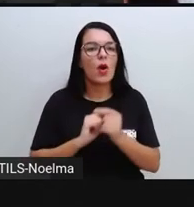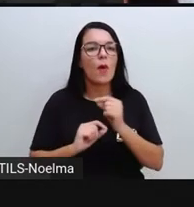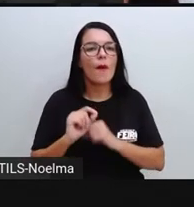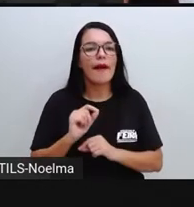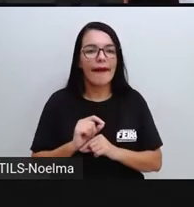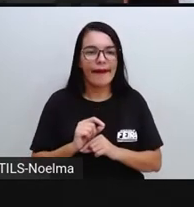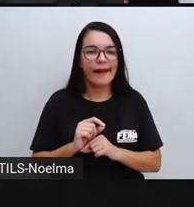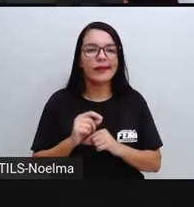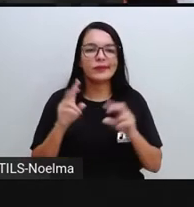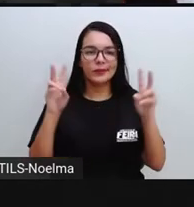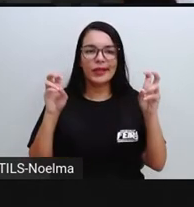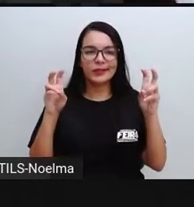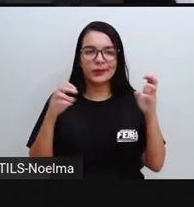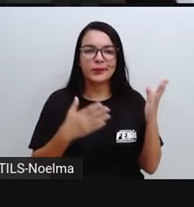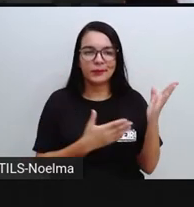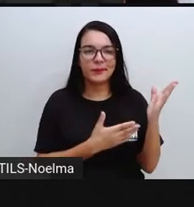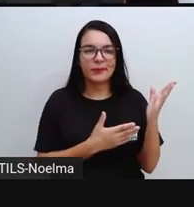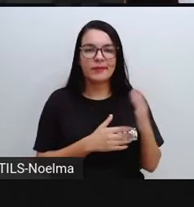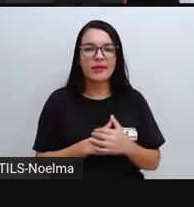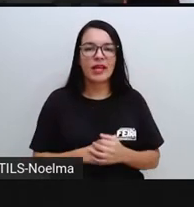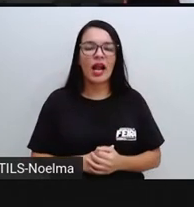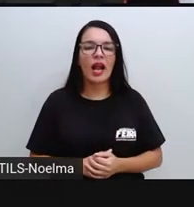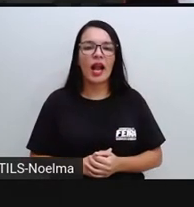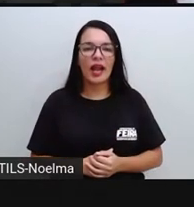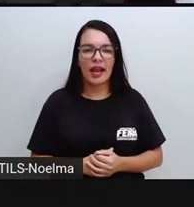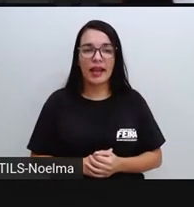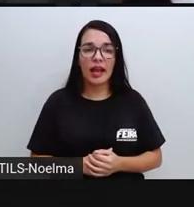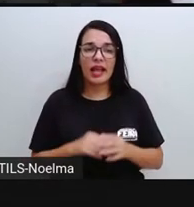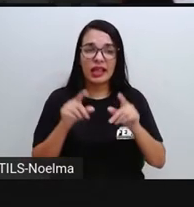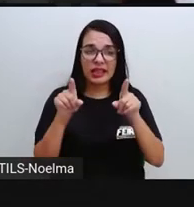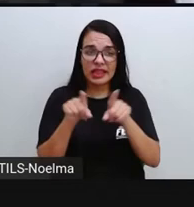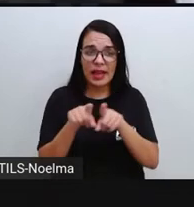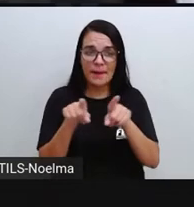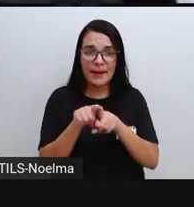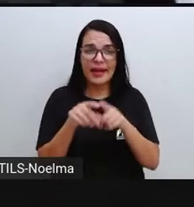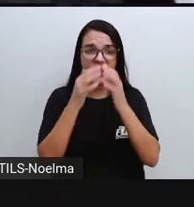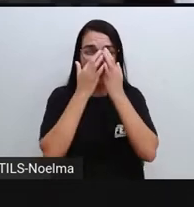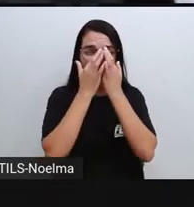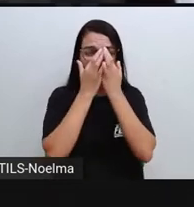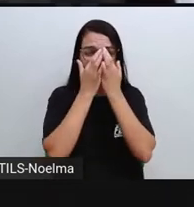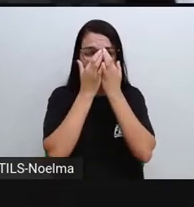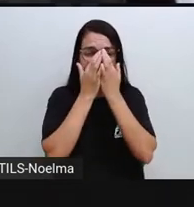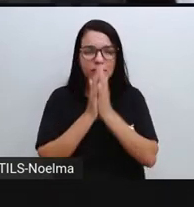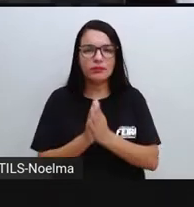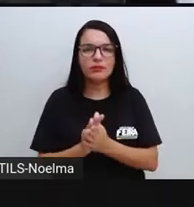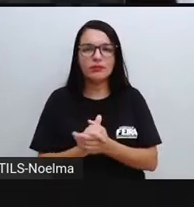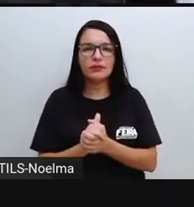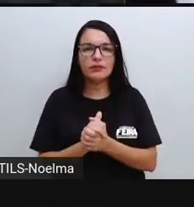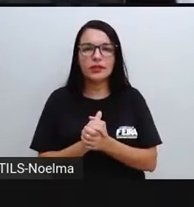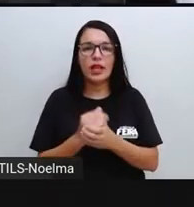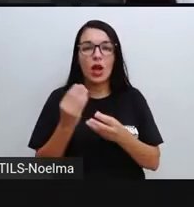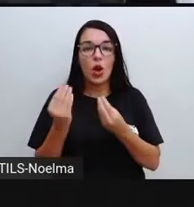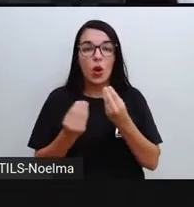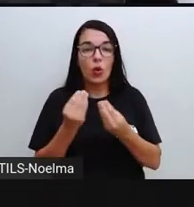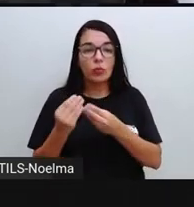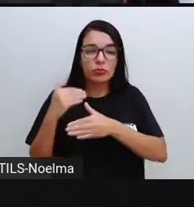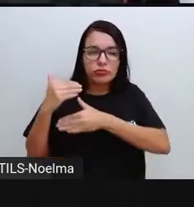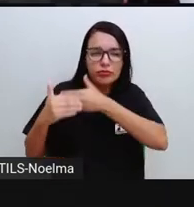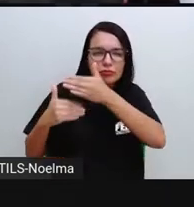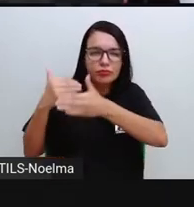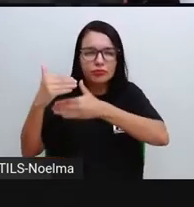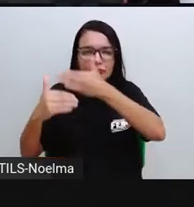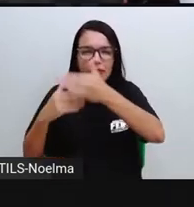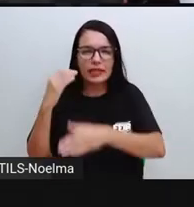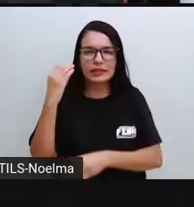falar sobre esse assunto. Conforme desenvolve-se a ciência, a tecnologia, algumas atividades econômicas, elas